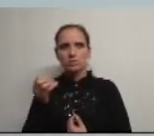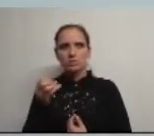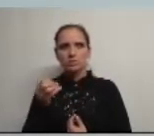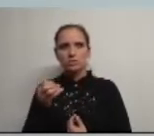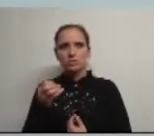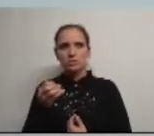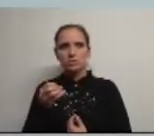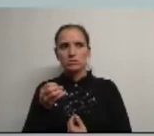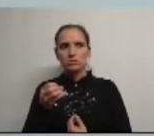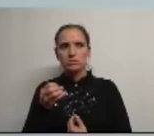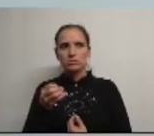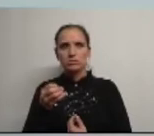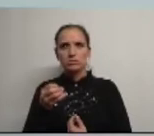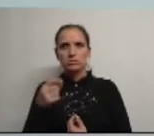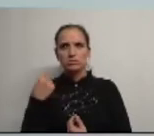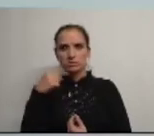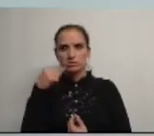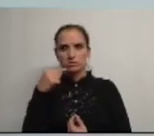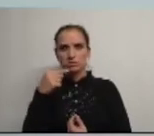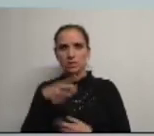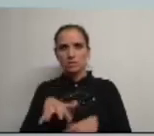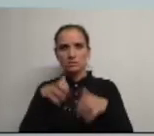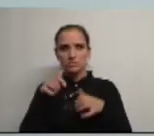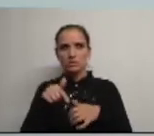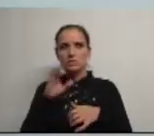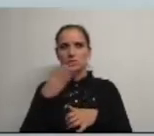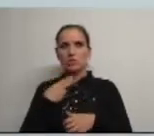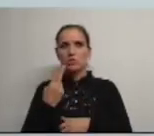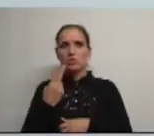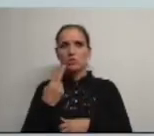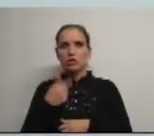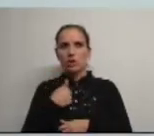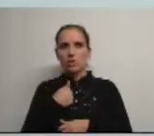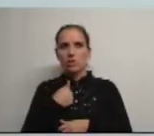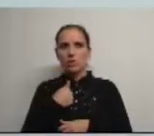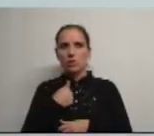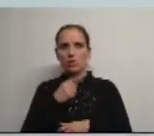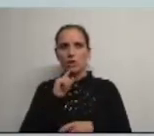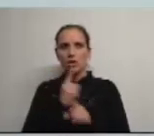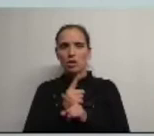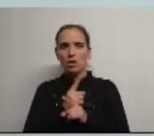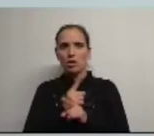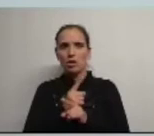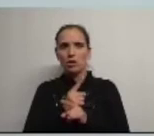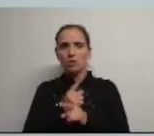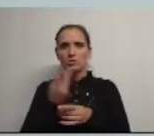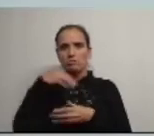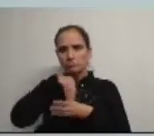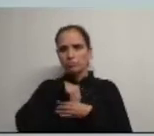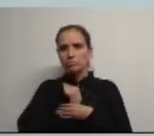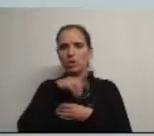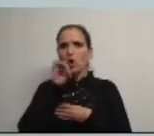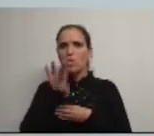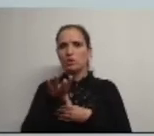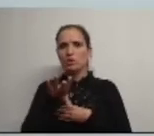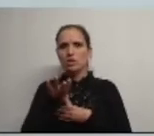partido mais votado único membro nesta Assembleia da CDU sou imensamente intrinsecamente contra